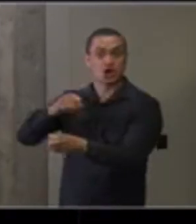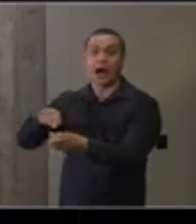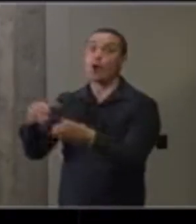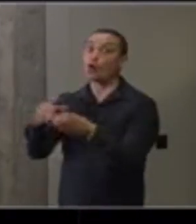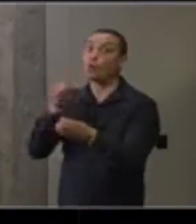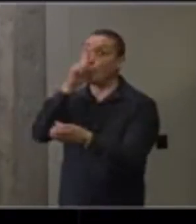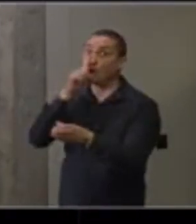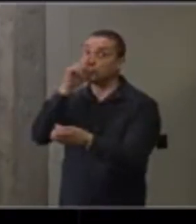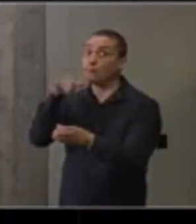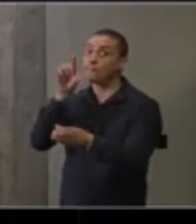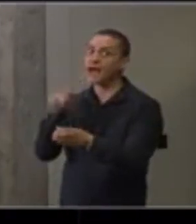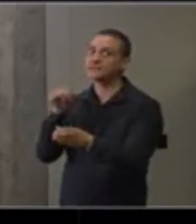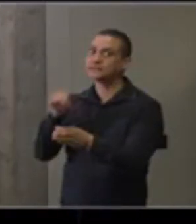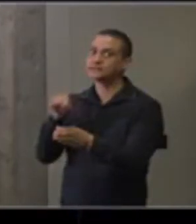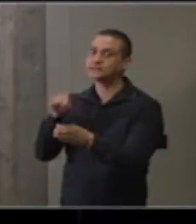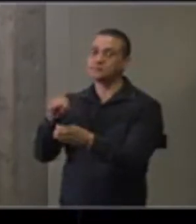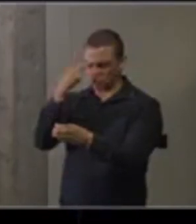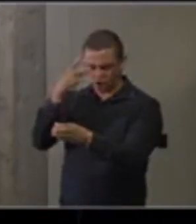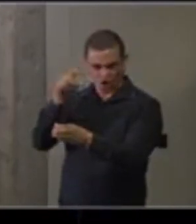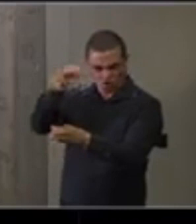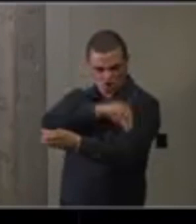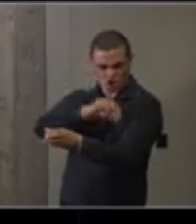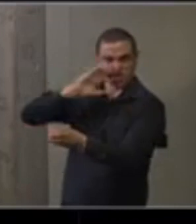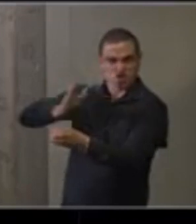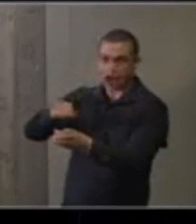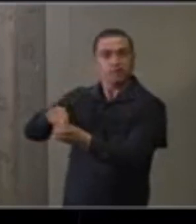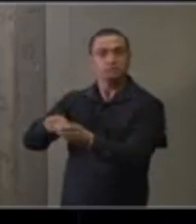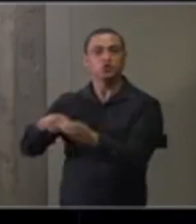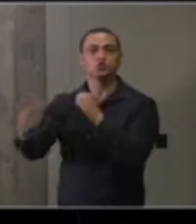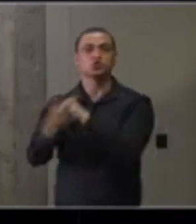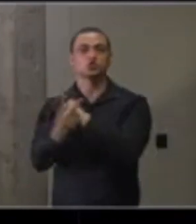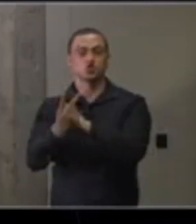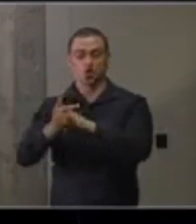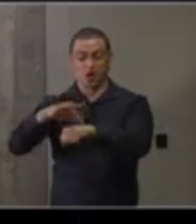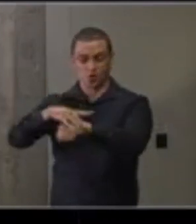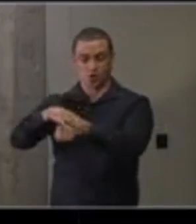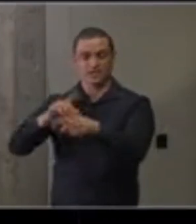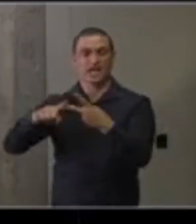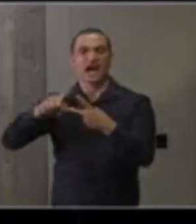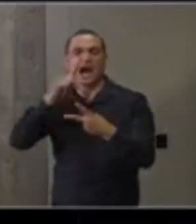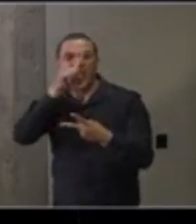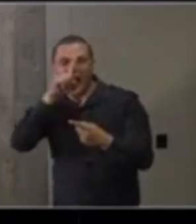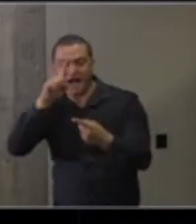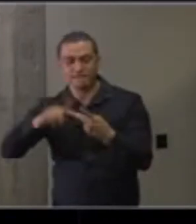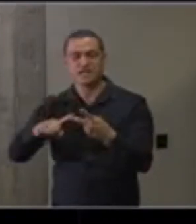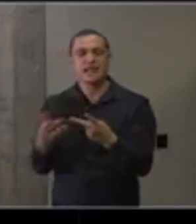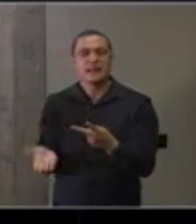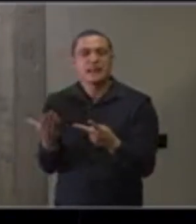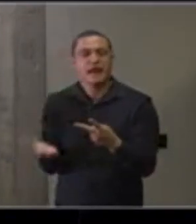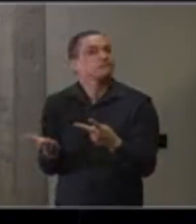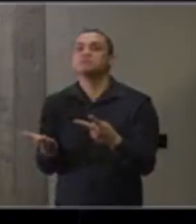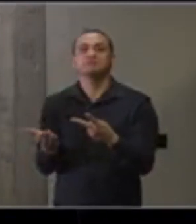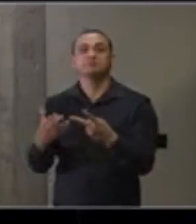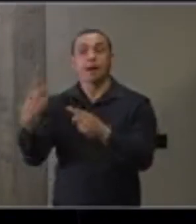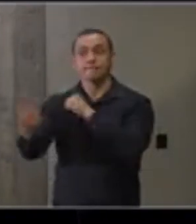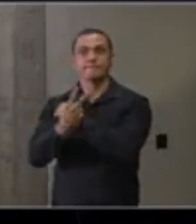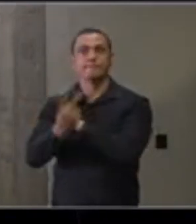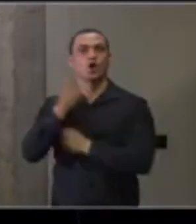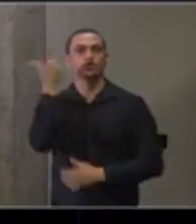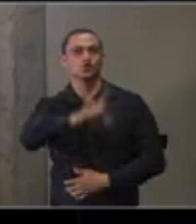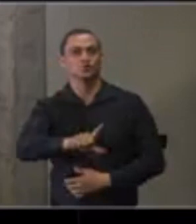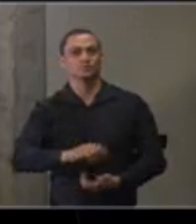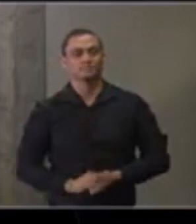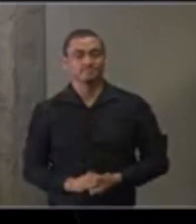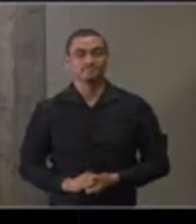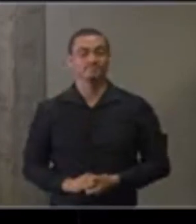risco, foram protegidas da doença moderada e grave. Então, isso é um ponto importantíssimo.